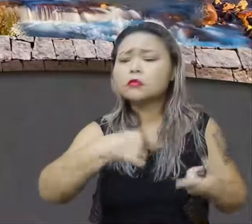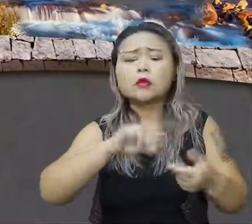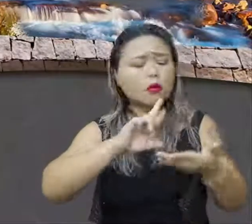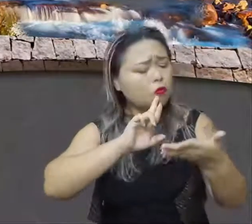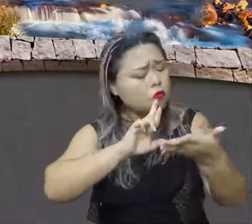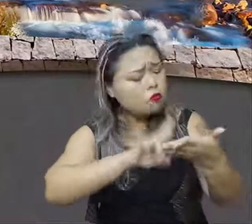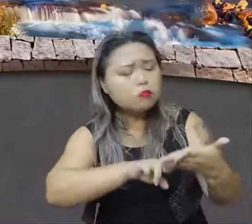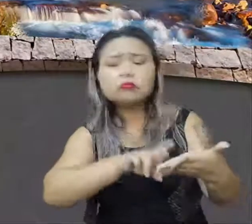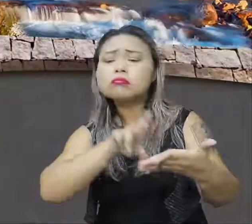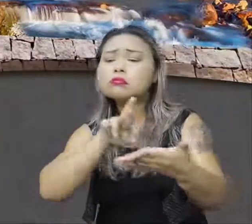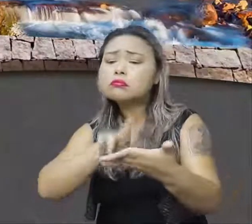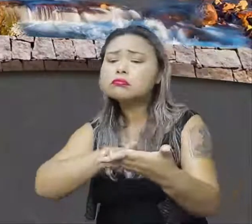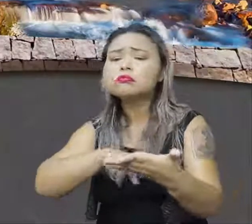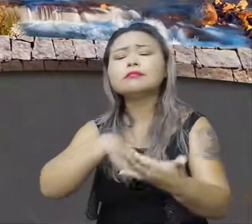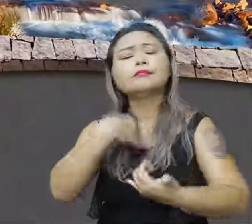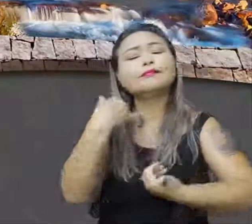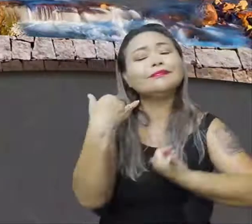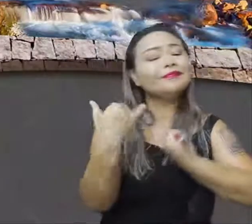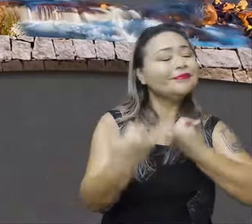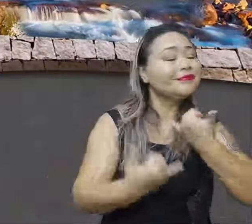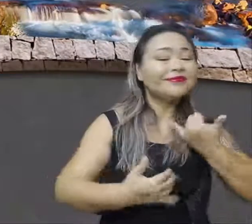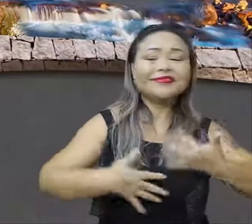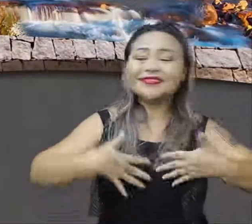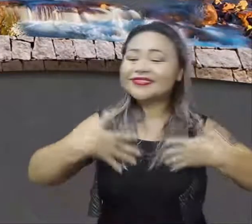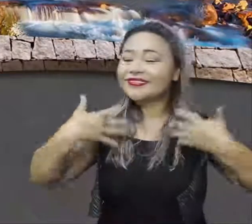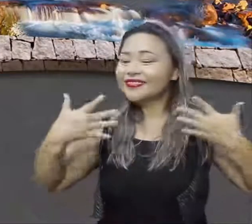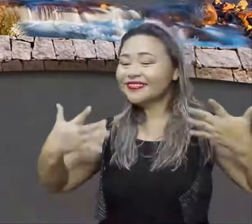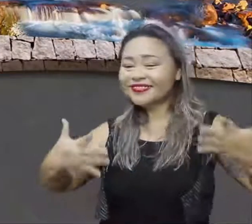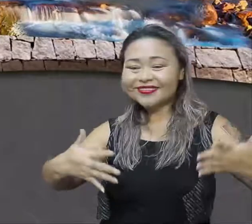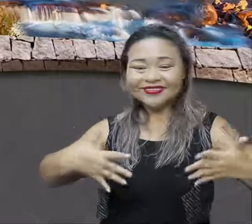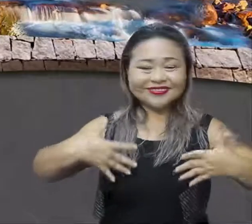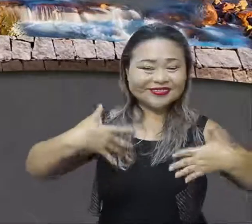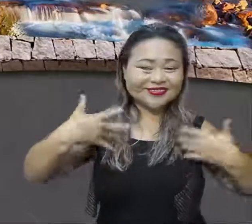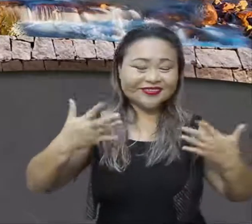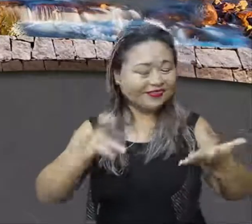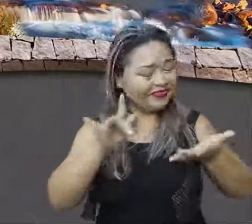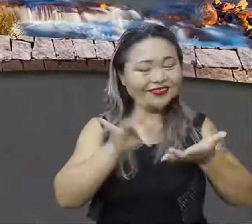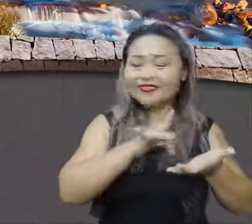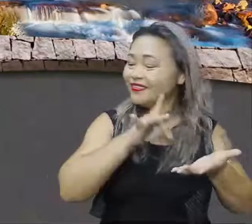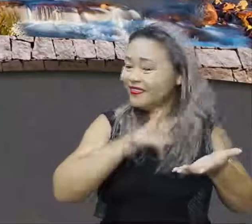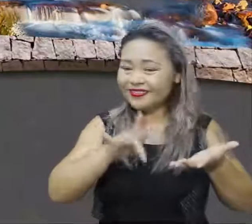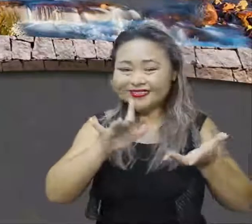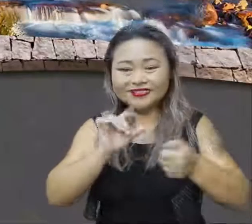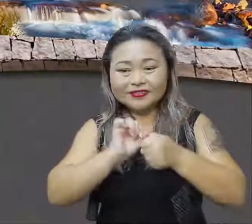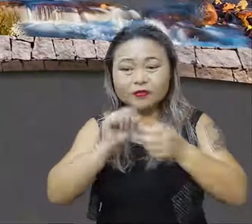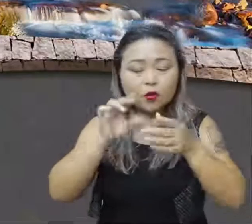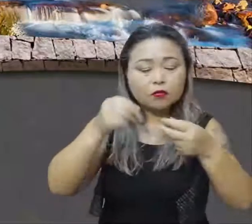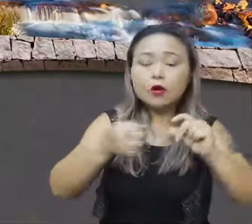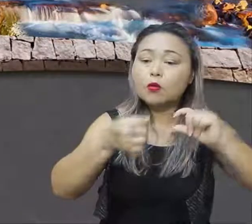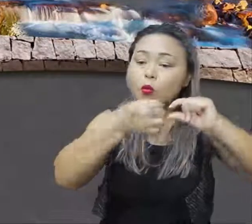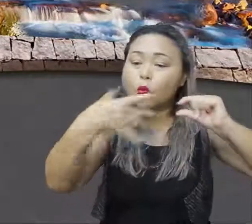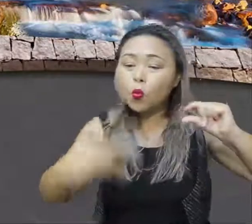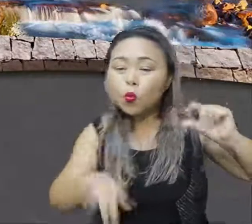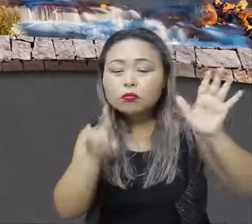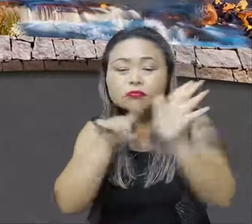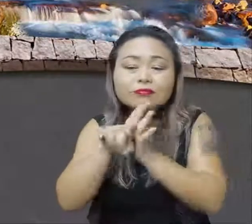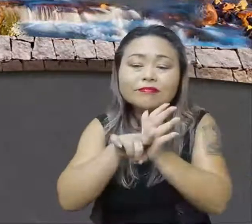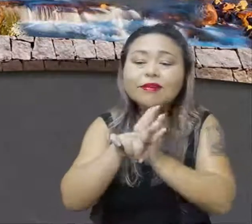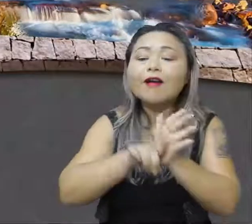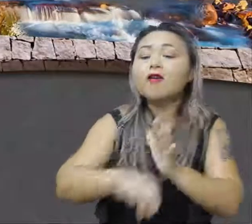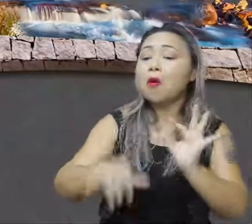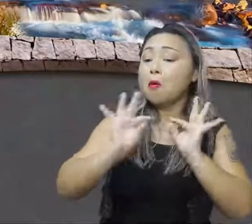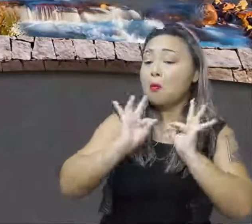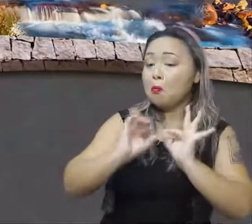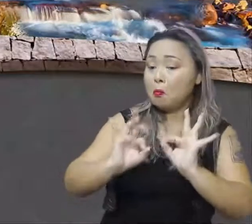resolvendo brincando, tá brincando com o celular de lado para o outro, buscando no Google. É muito